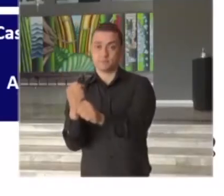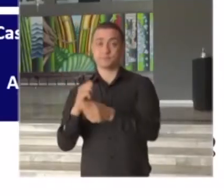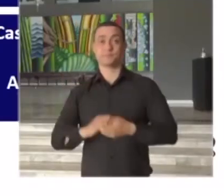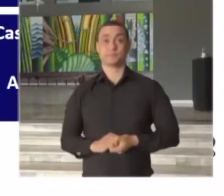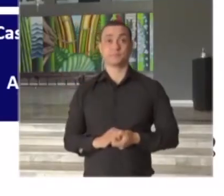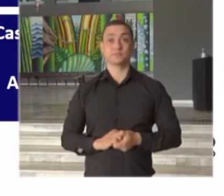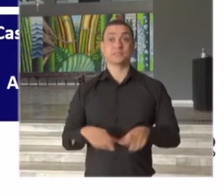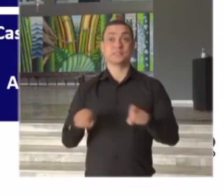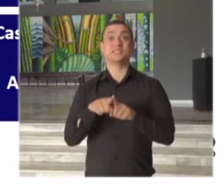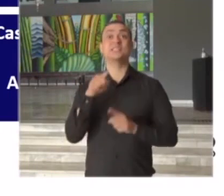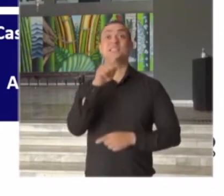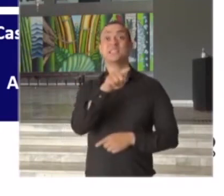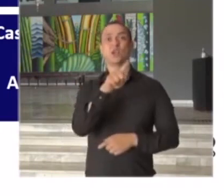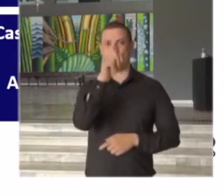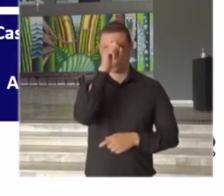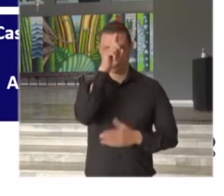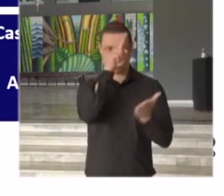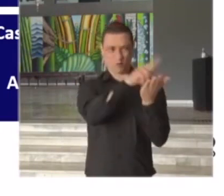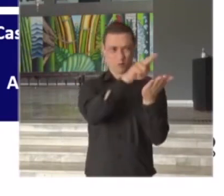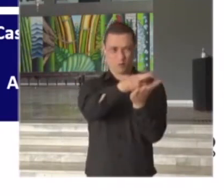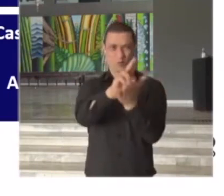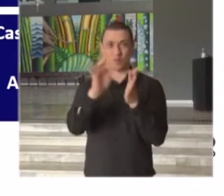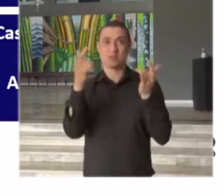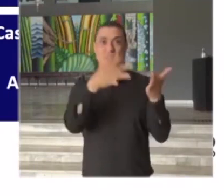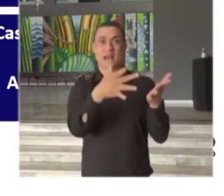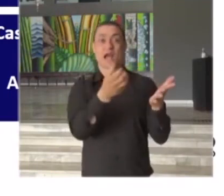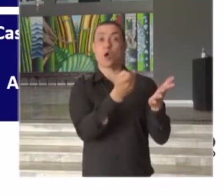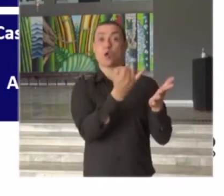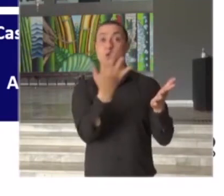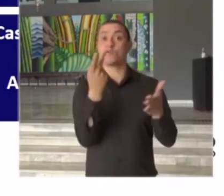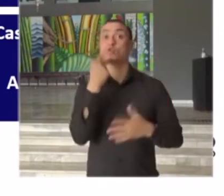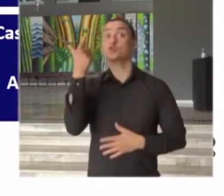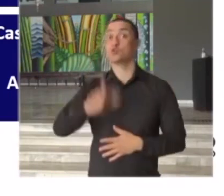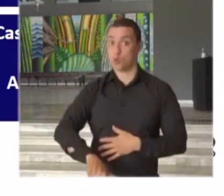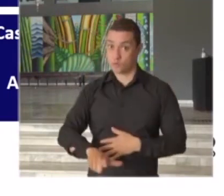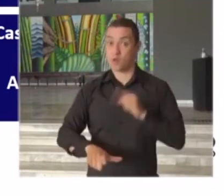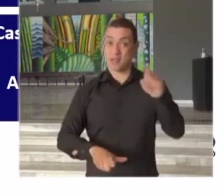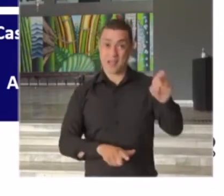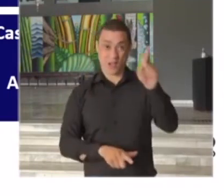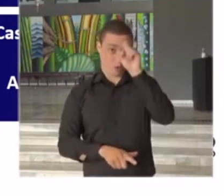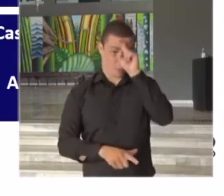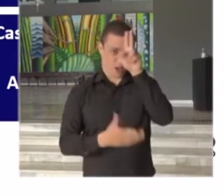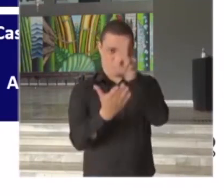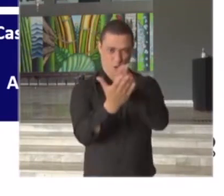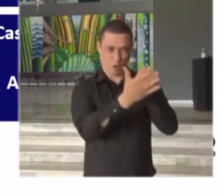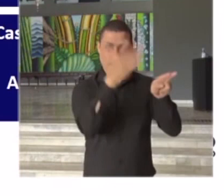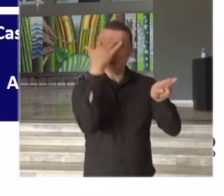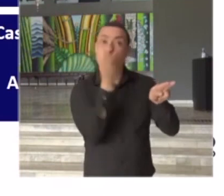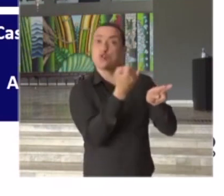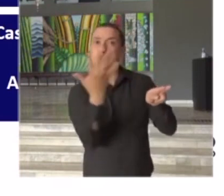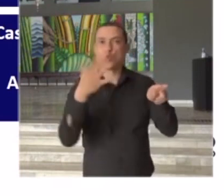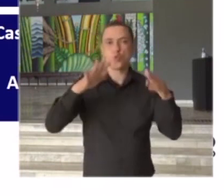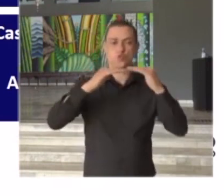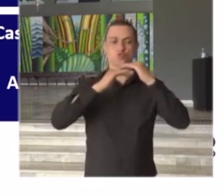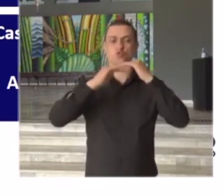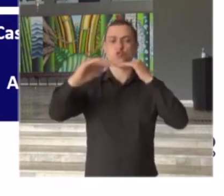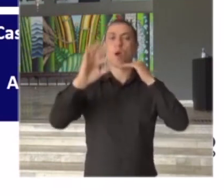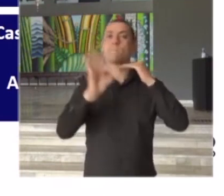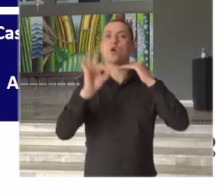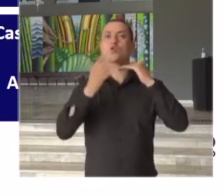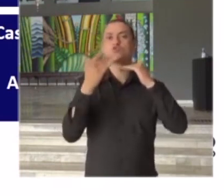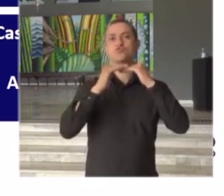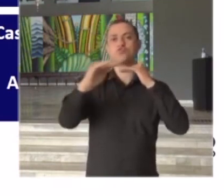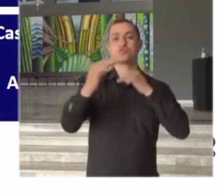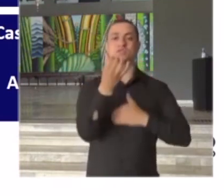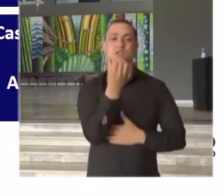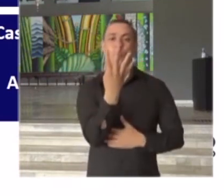O Estado encerra o mês de julho com 542.300 infectados, 22.997 óbitos